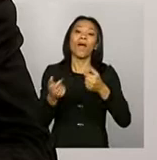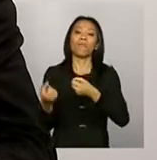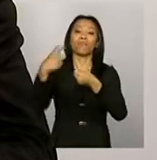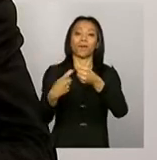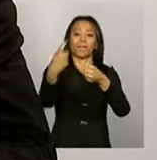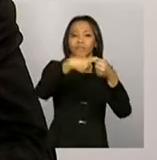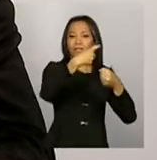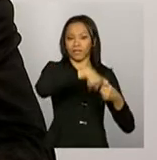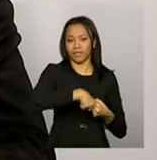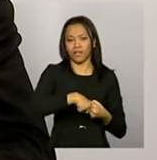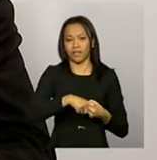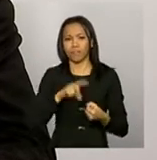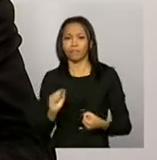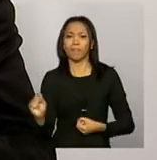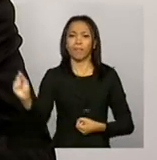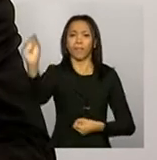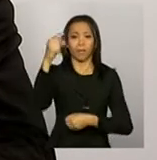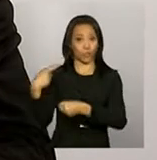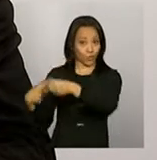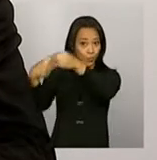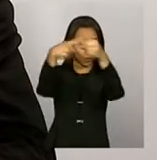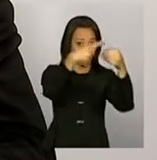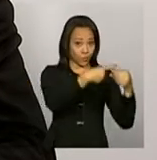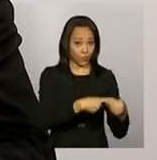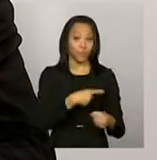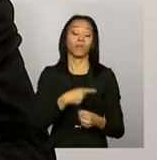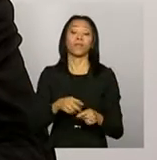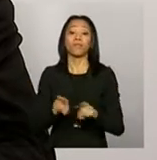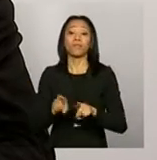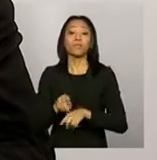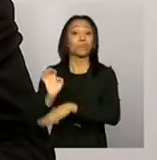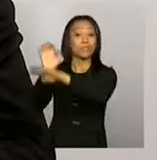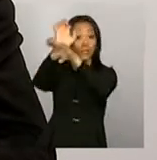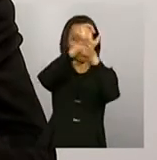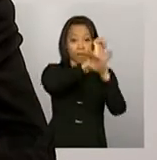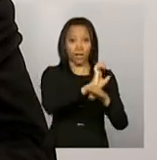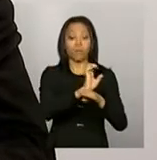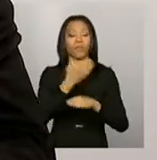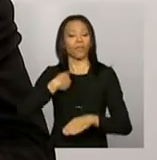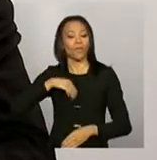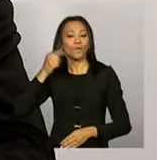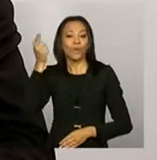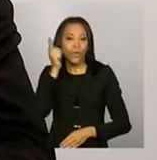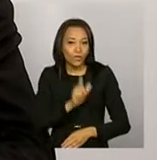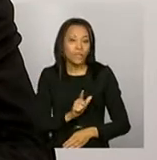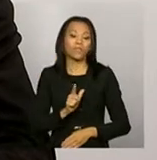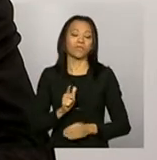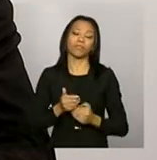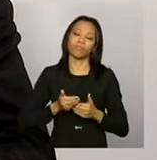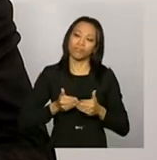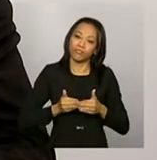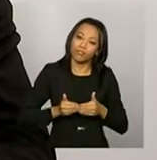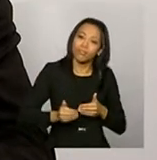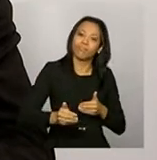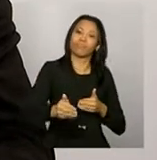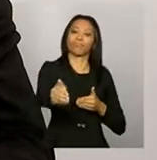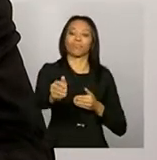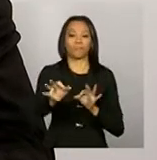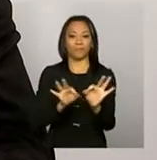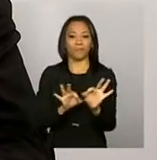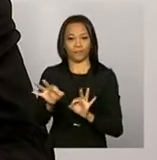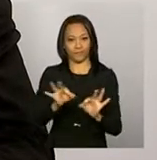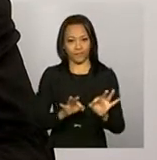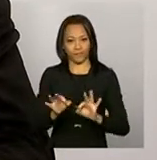dos governos municipais, dos governos estaduais, para a gente conseguir fazer a gestão desse programa. Eu diria